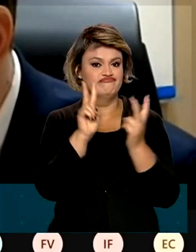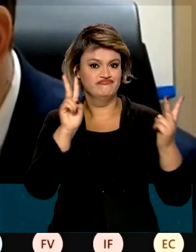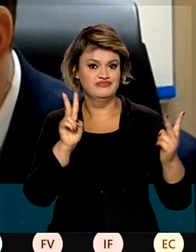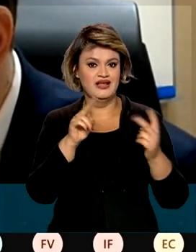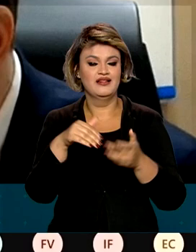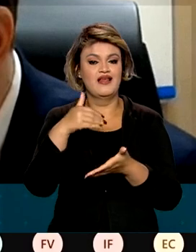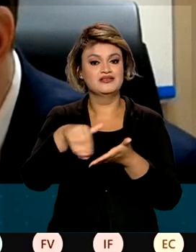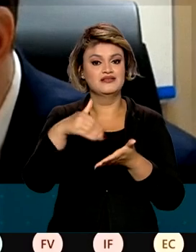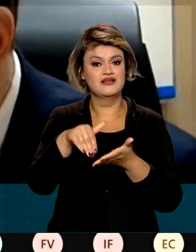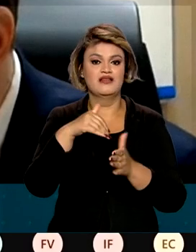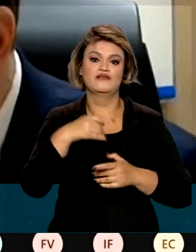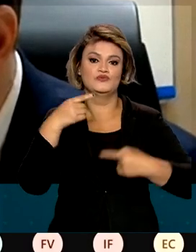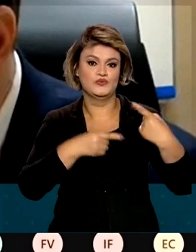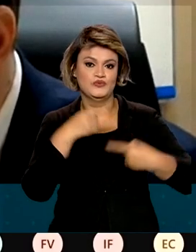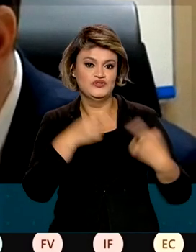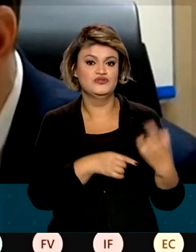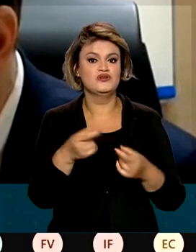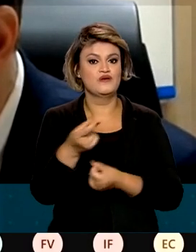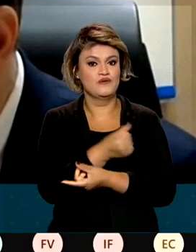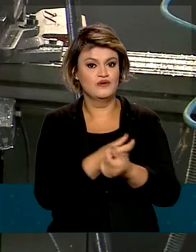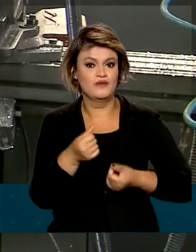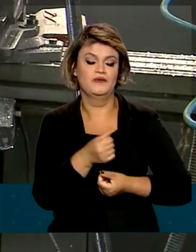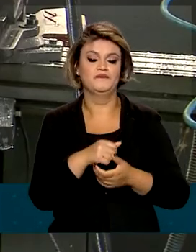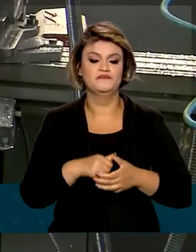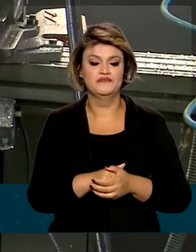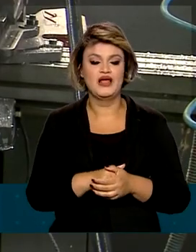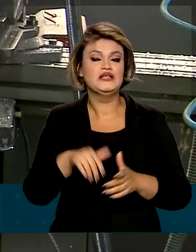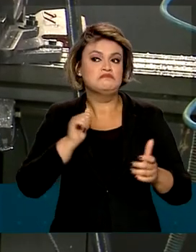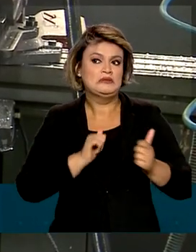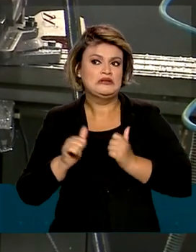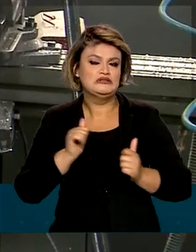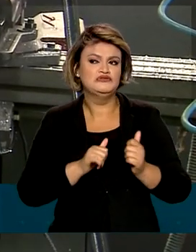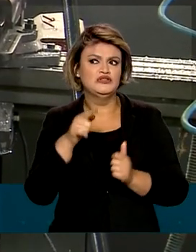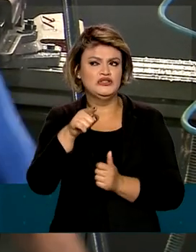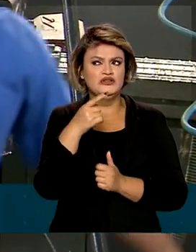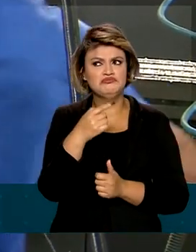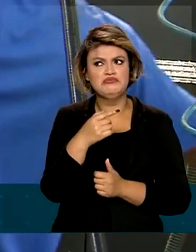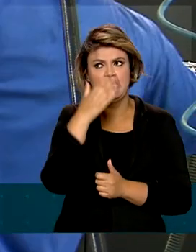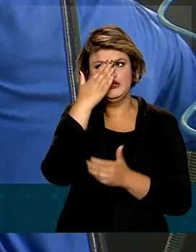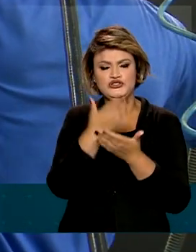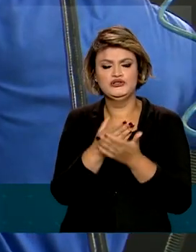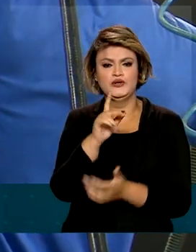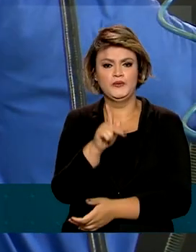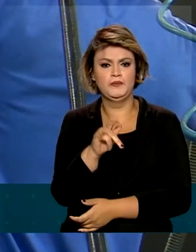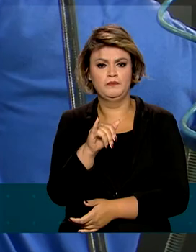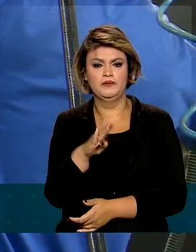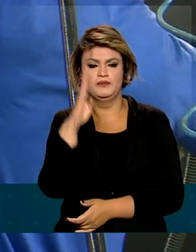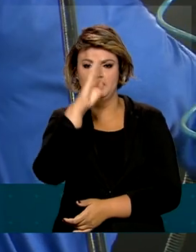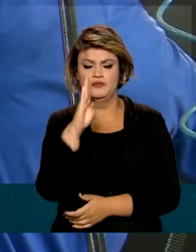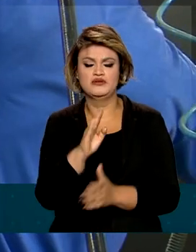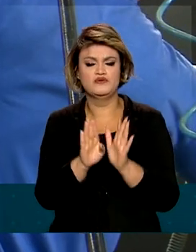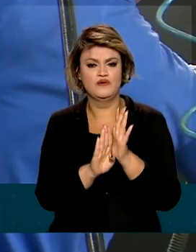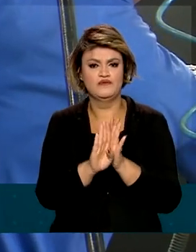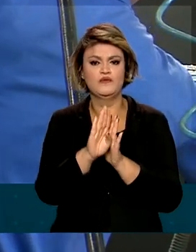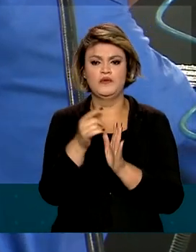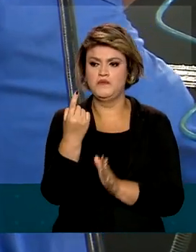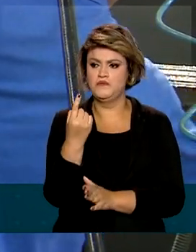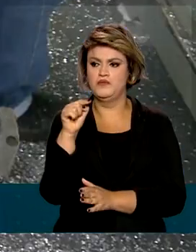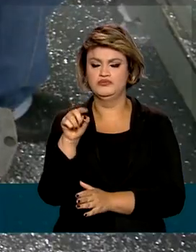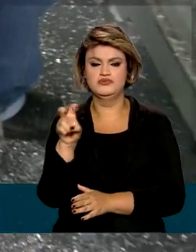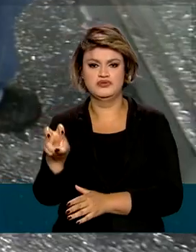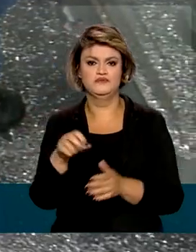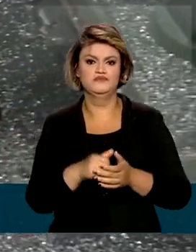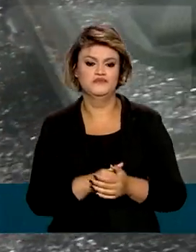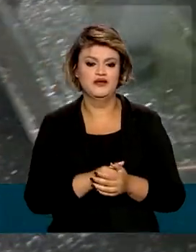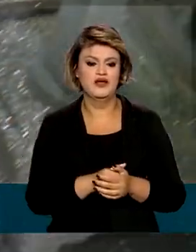pela Secretaria de Política Econômica. A expectativa de crescimento do PIB brasileiro para este ano